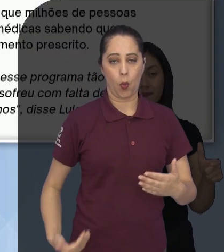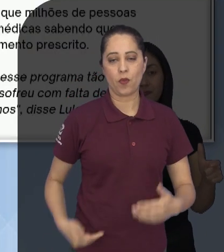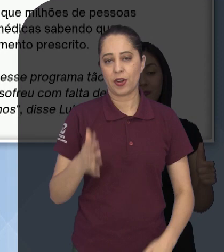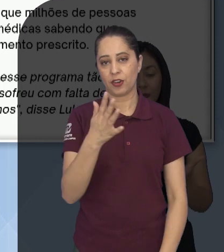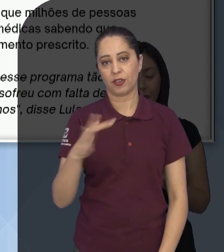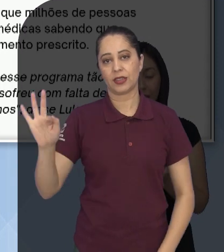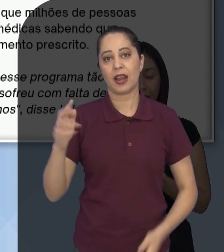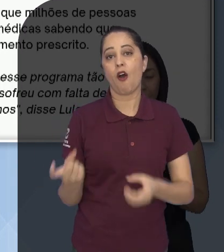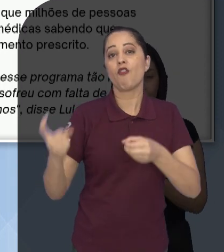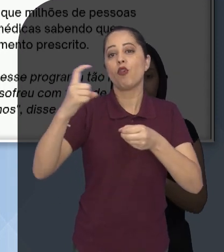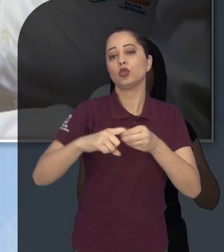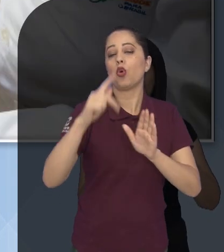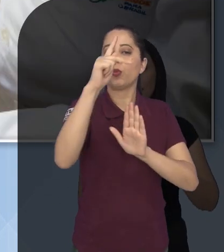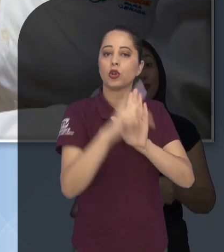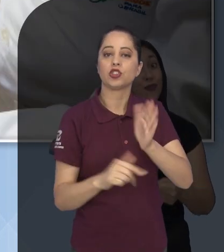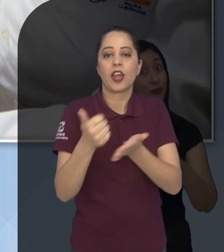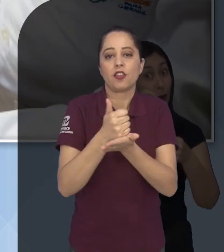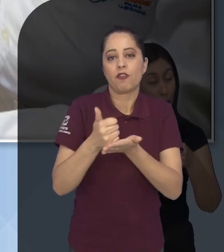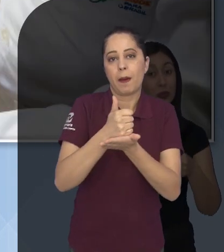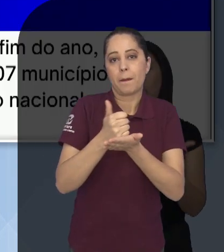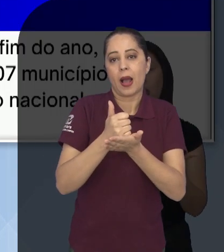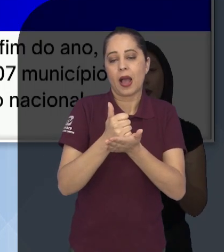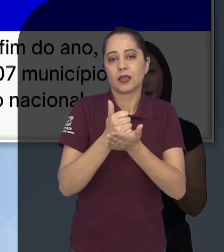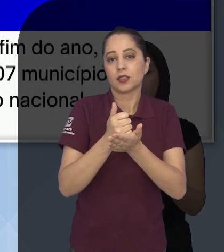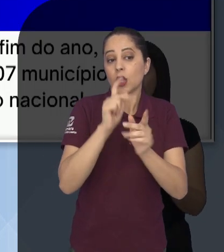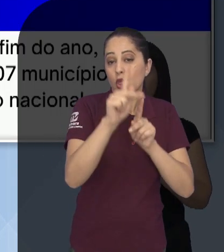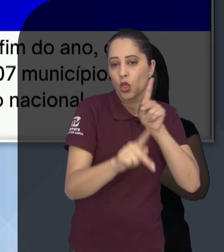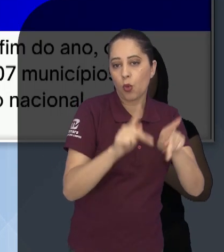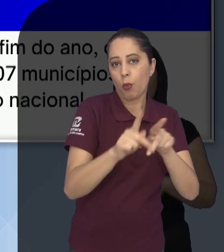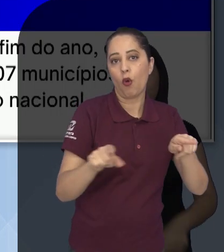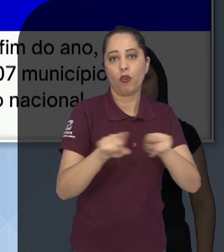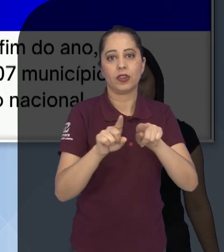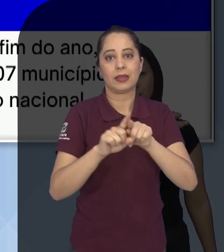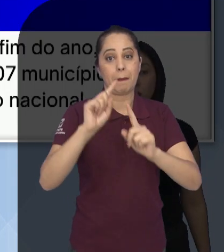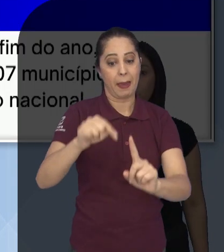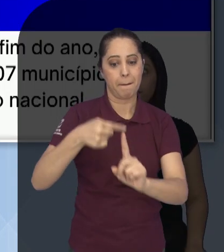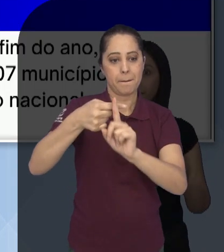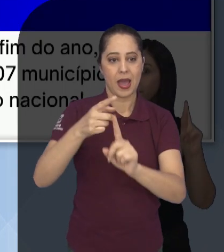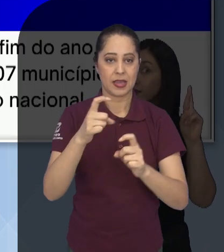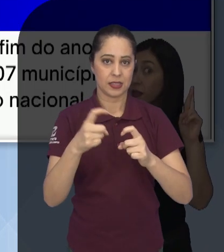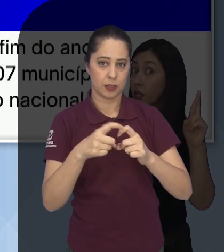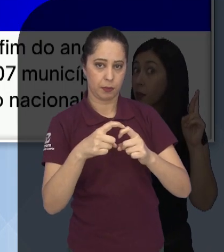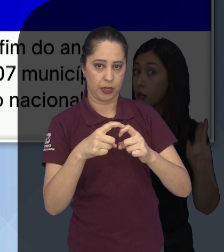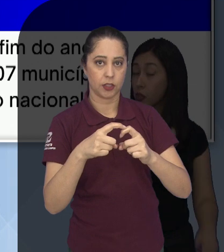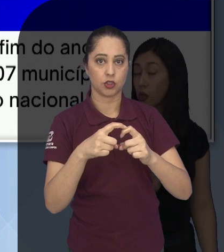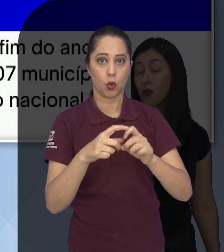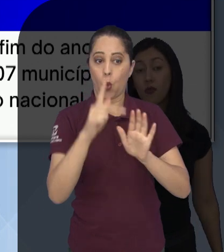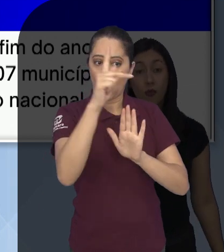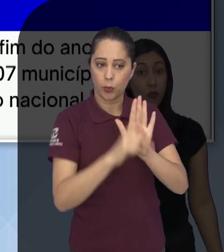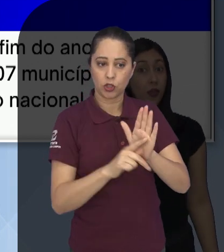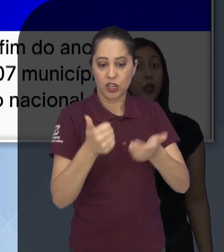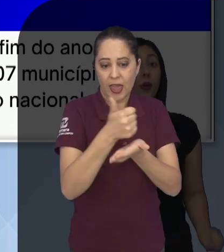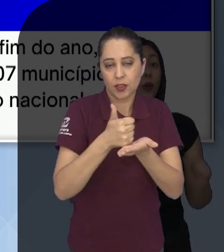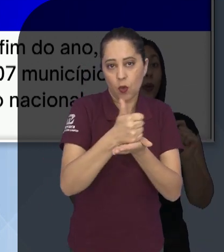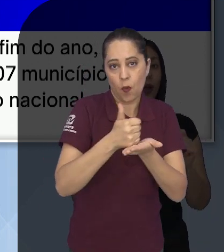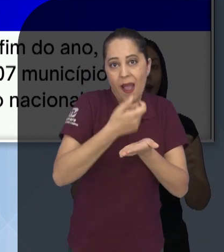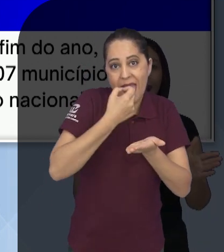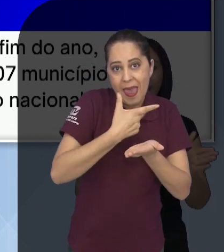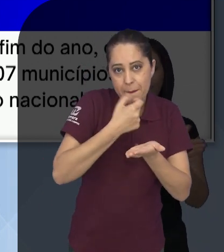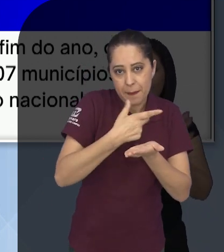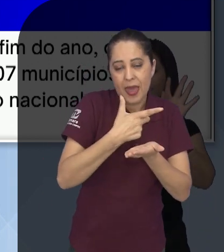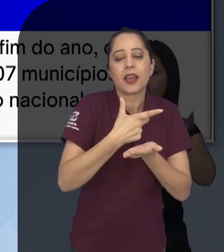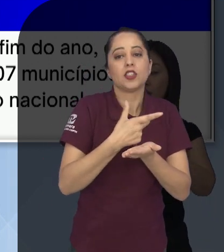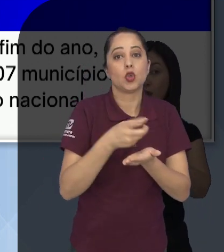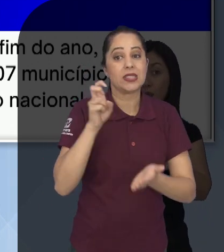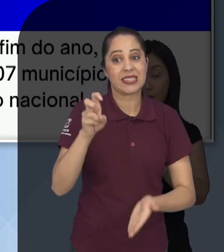federal Farmácia Popular e Mais Médicos. Segundo a parlamentar, expectativa é que o projeto da Farmácia Popular atenda a mais de